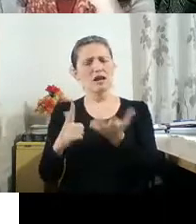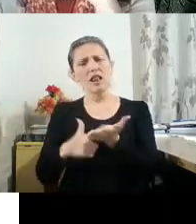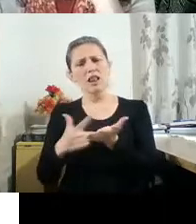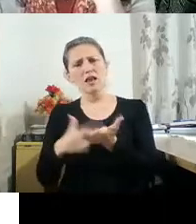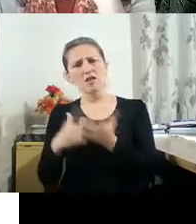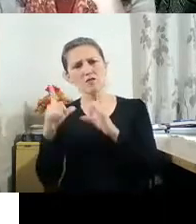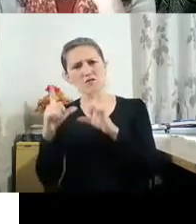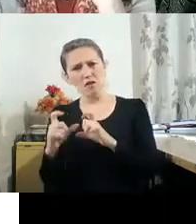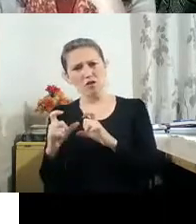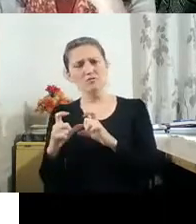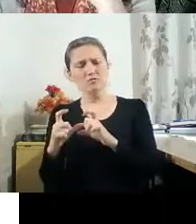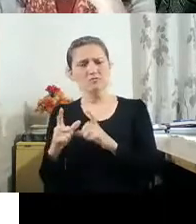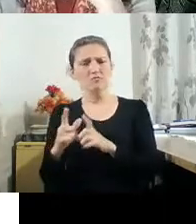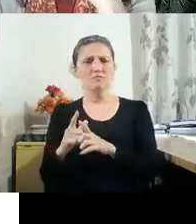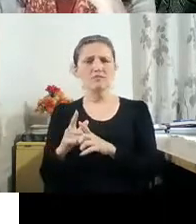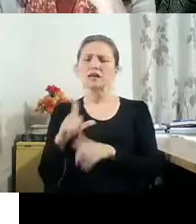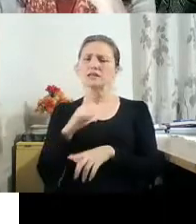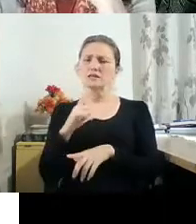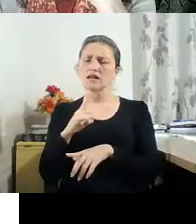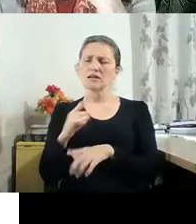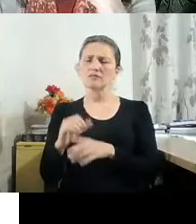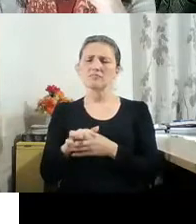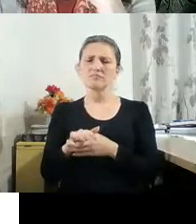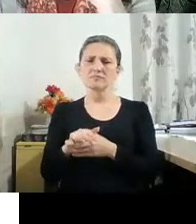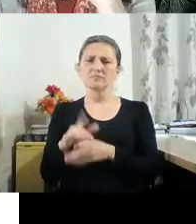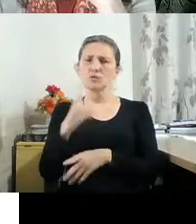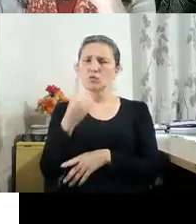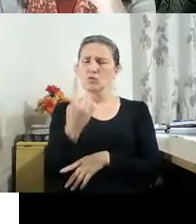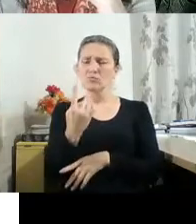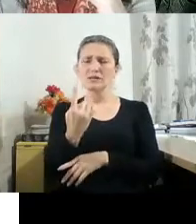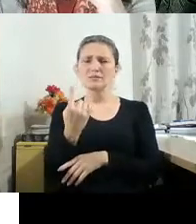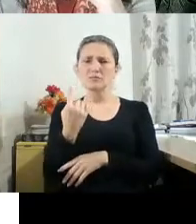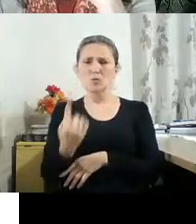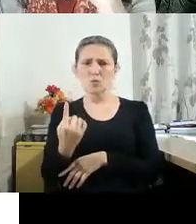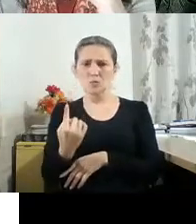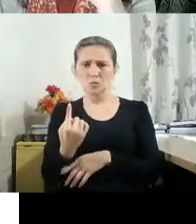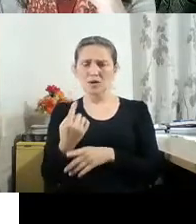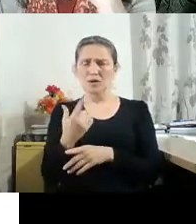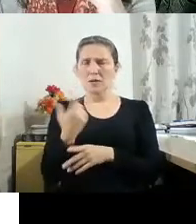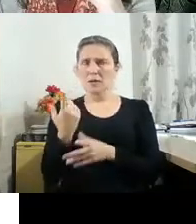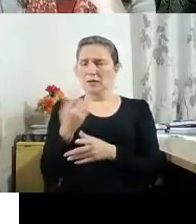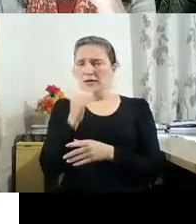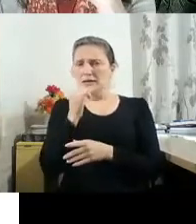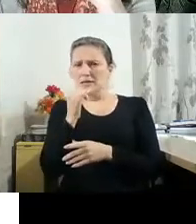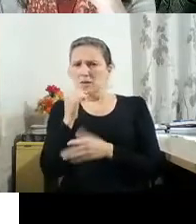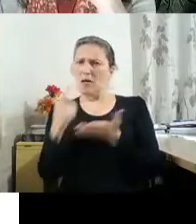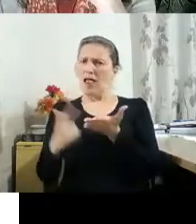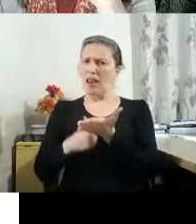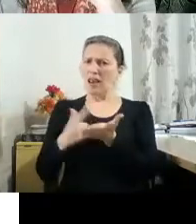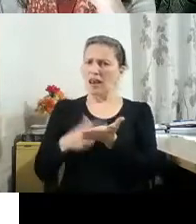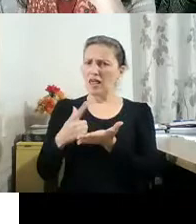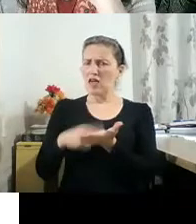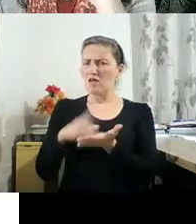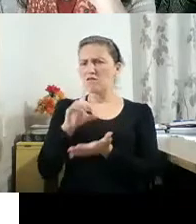do fotolivro, ainda existe uma questão se é livro de fotografia, livro